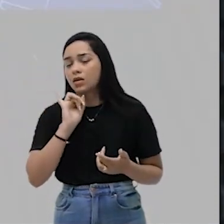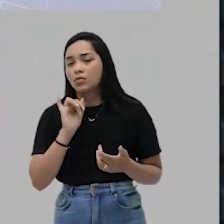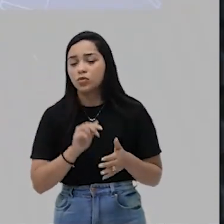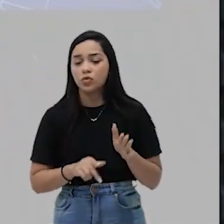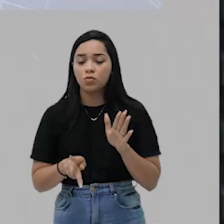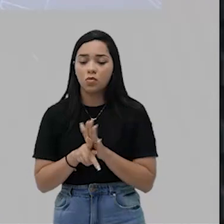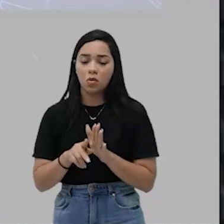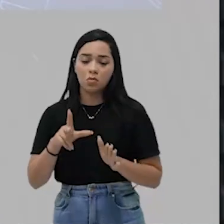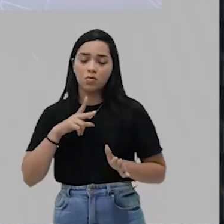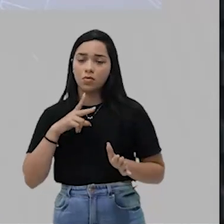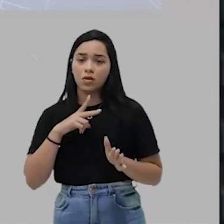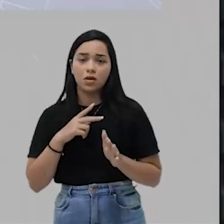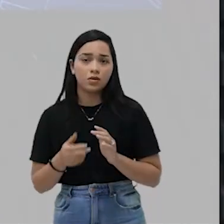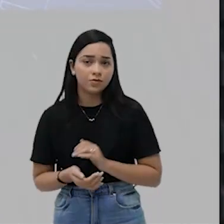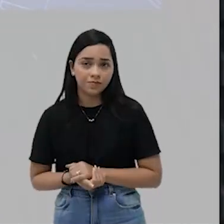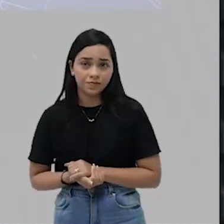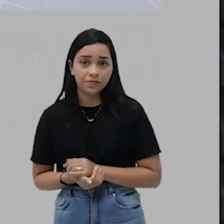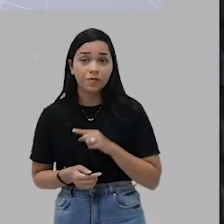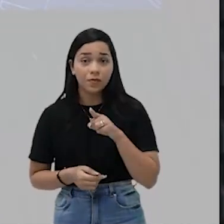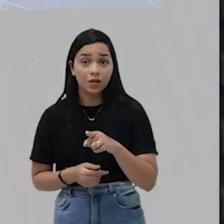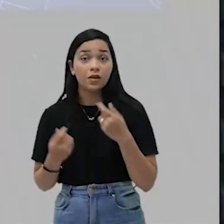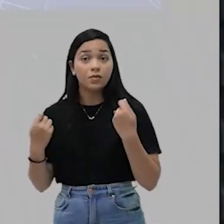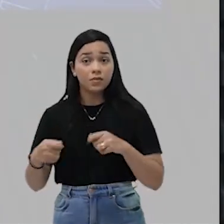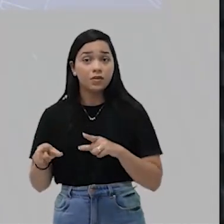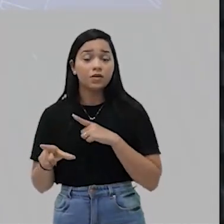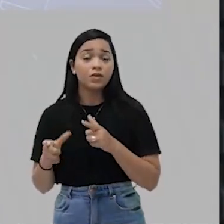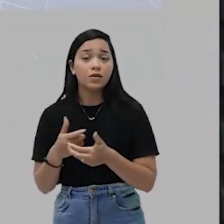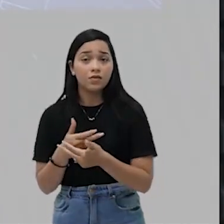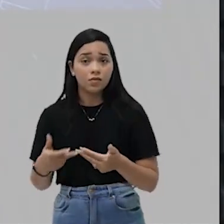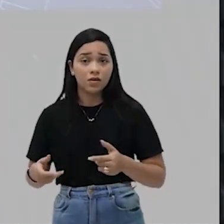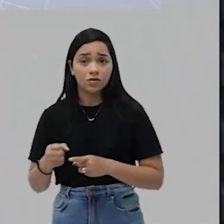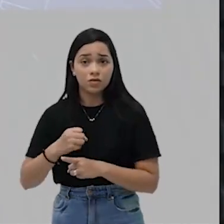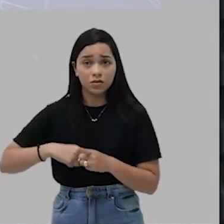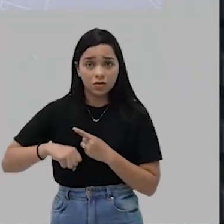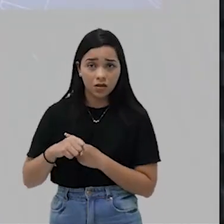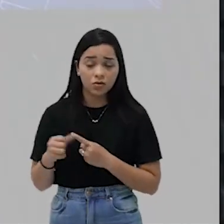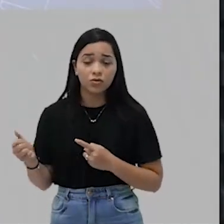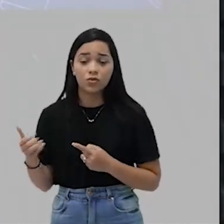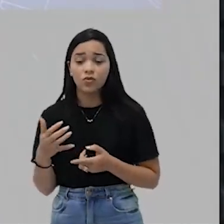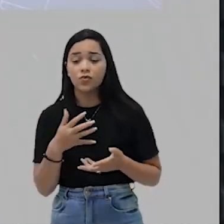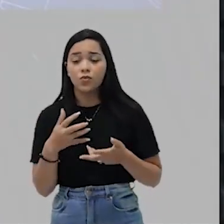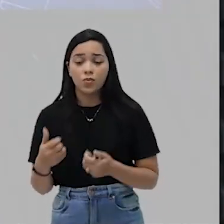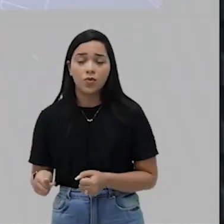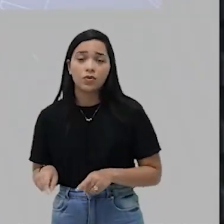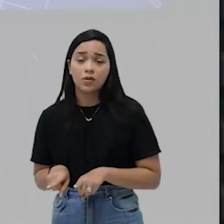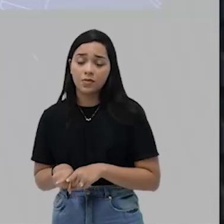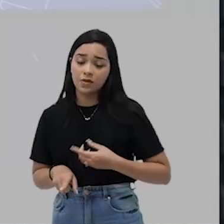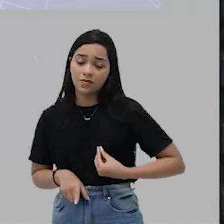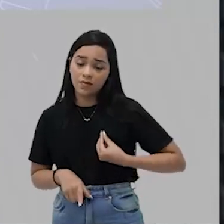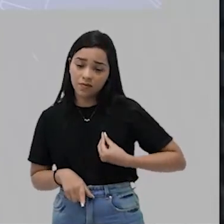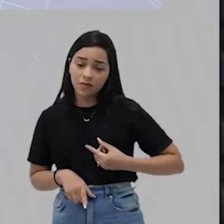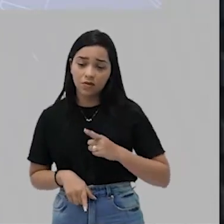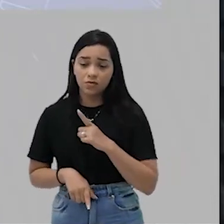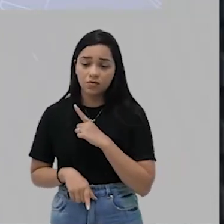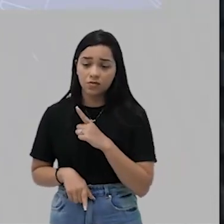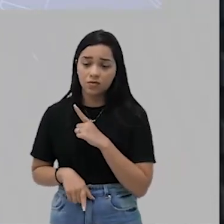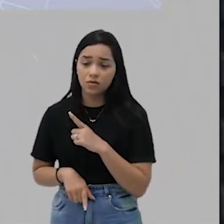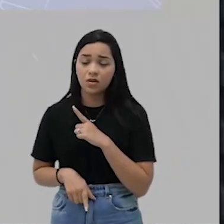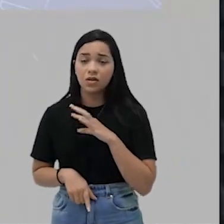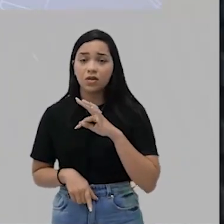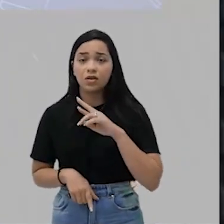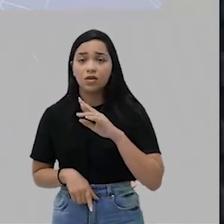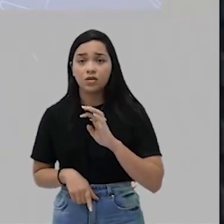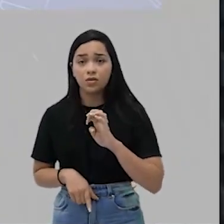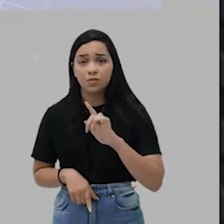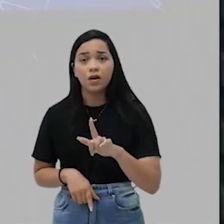propriedade privada. Nós temos determinadas sociedades do novo mundo ainda viviam uma realidade tribal.